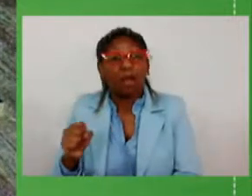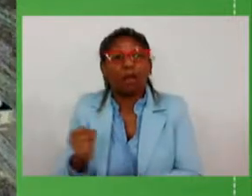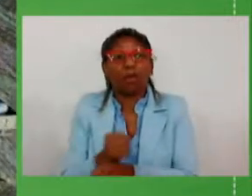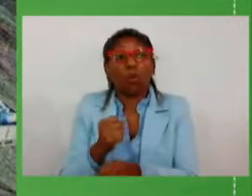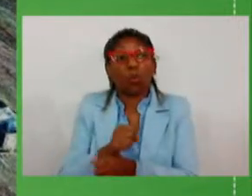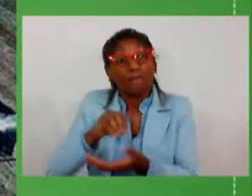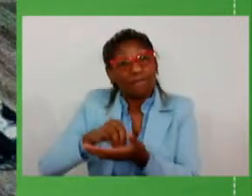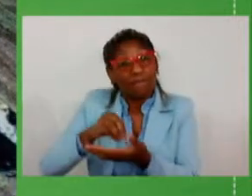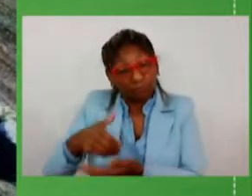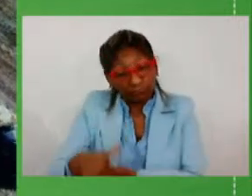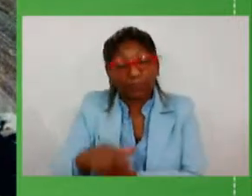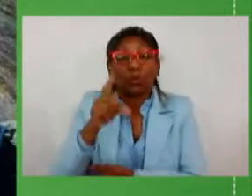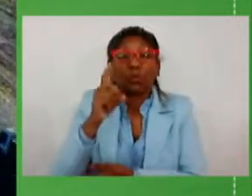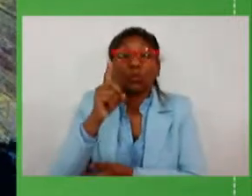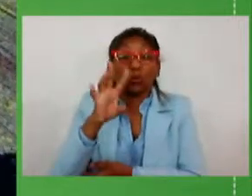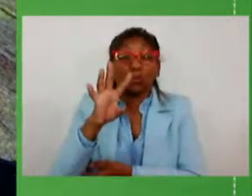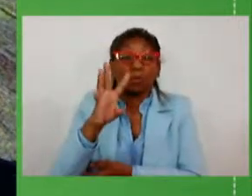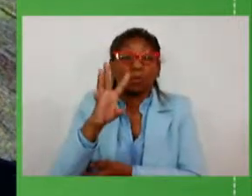325